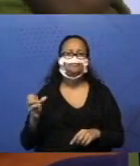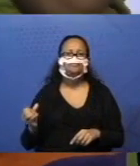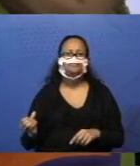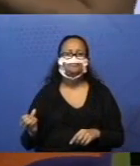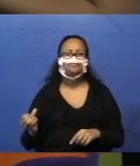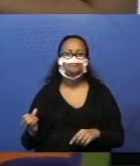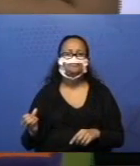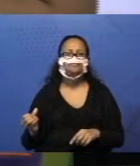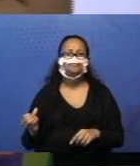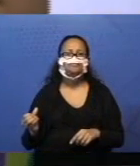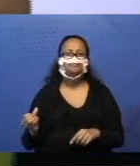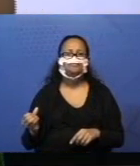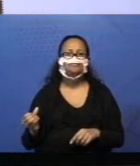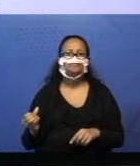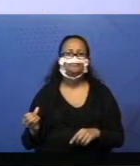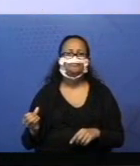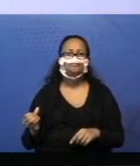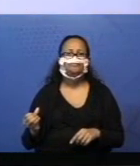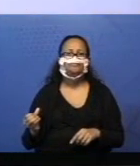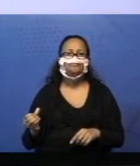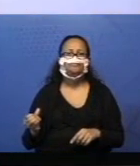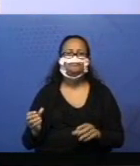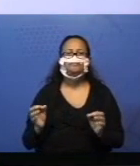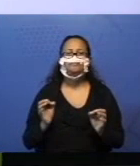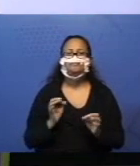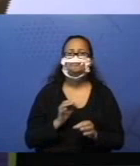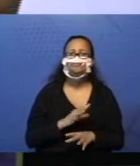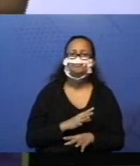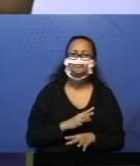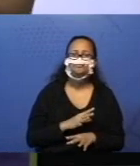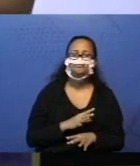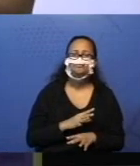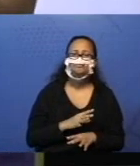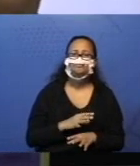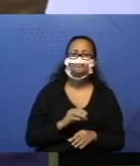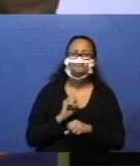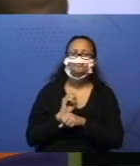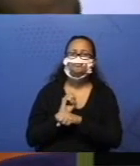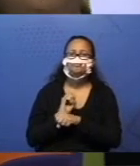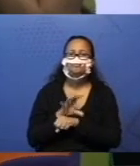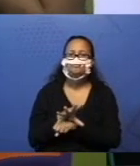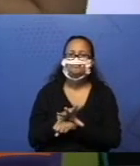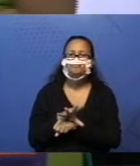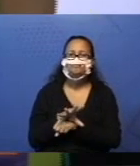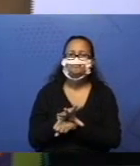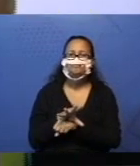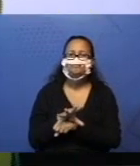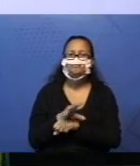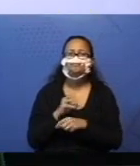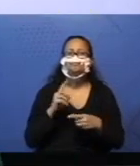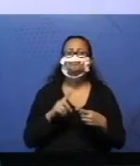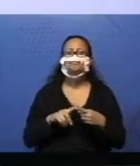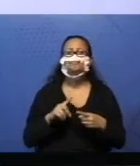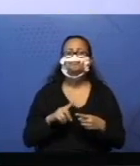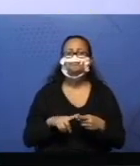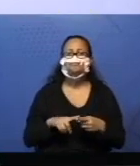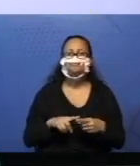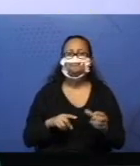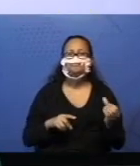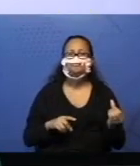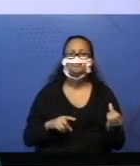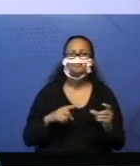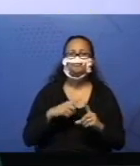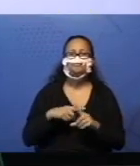Ah! Ele deixou isso aqui pronto como dica. Sabe por quê? Se seis